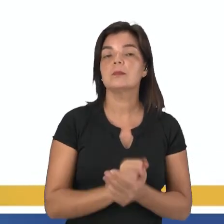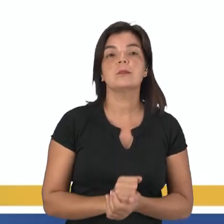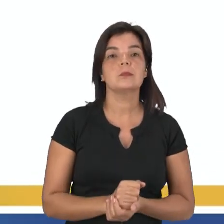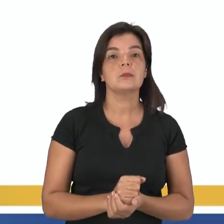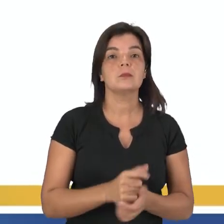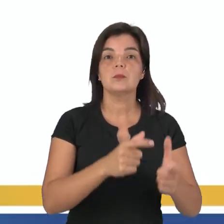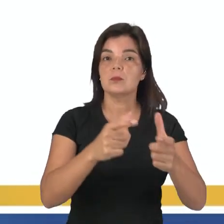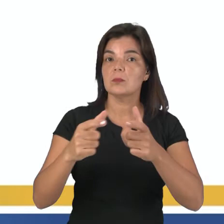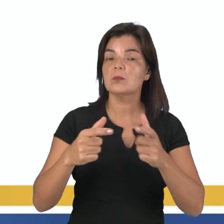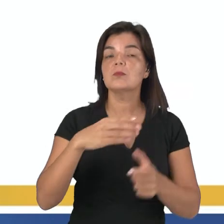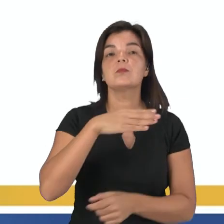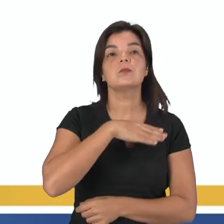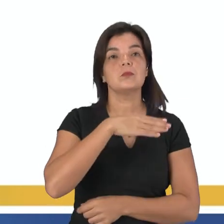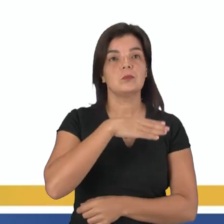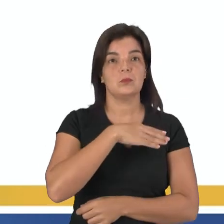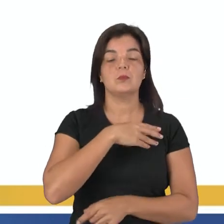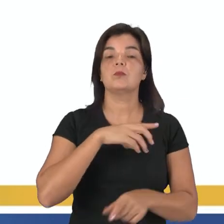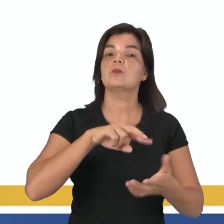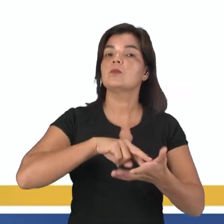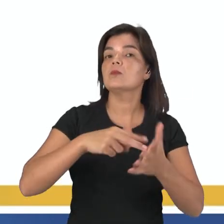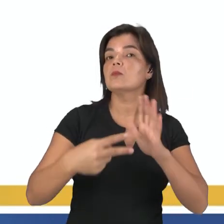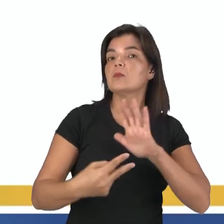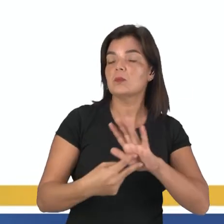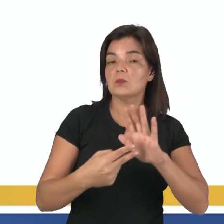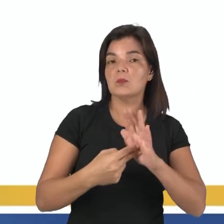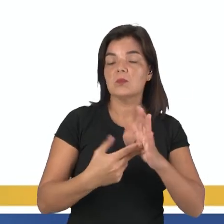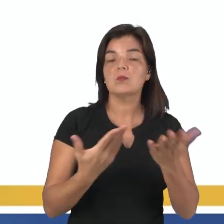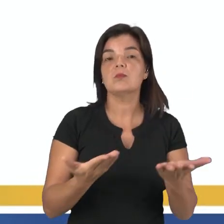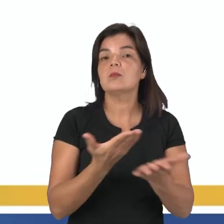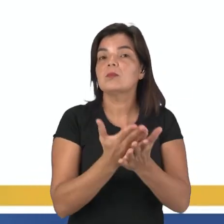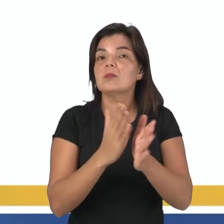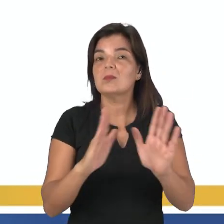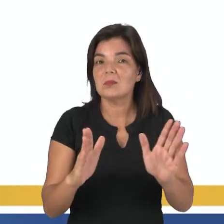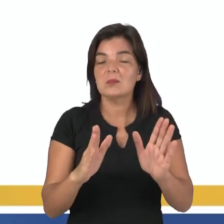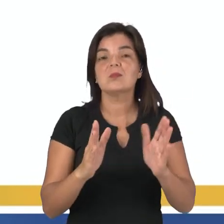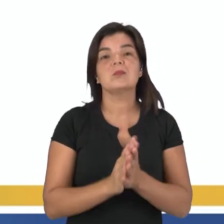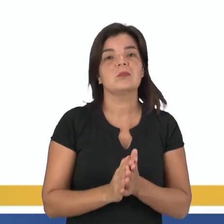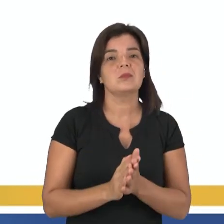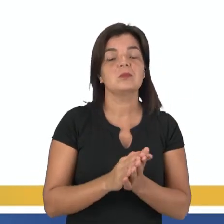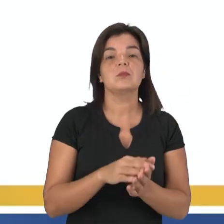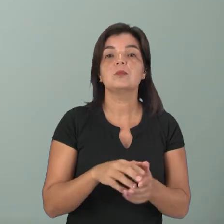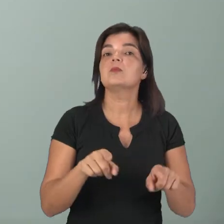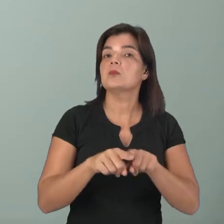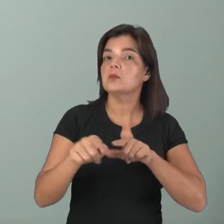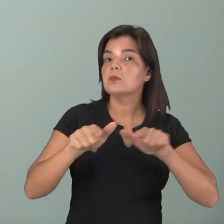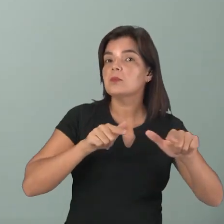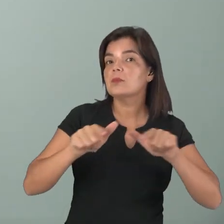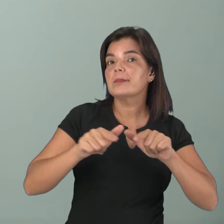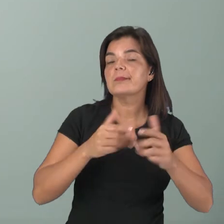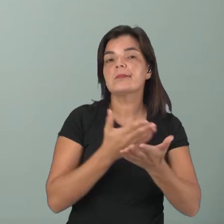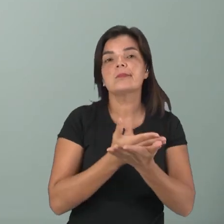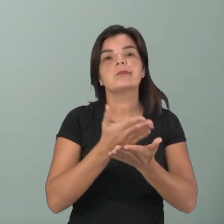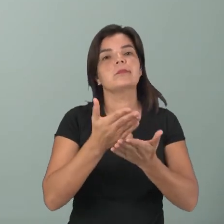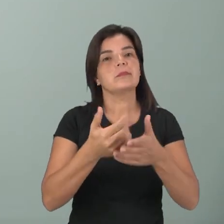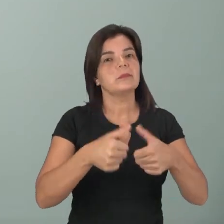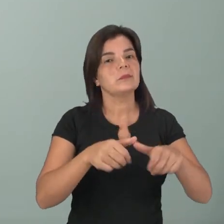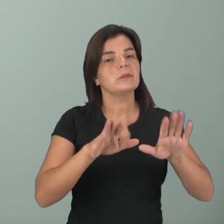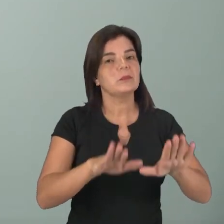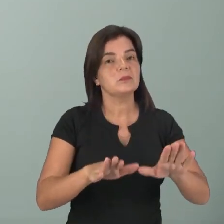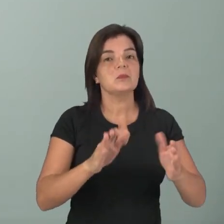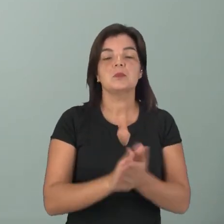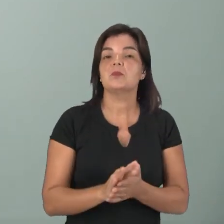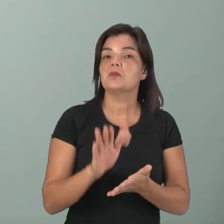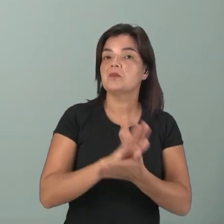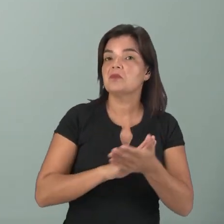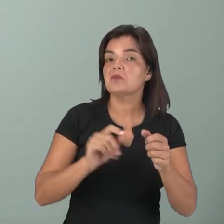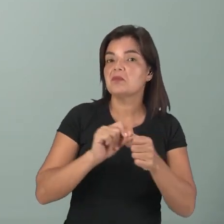tornaram as cidades polo de repulsão, ou seja, acabou aquela grande demanda por trabalho e aí começaram a ficar sem